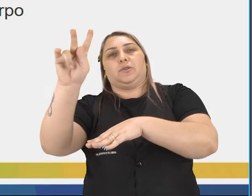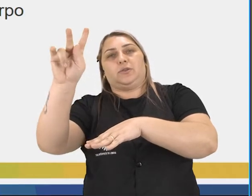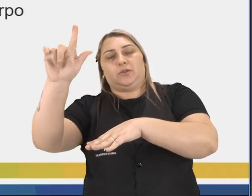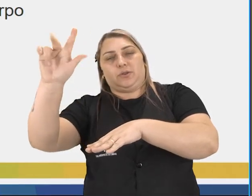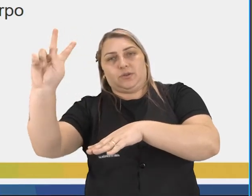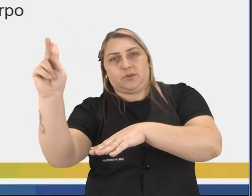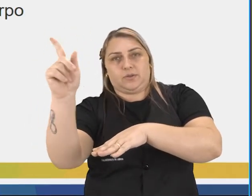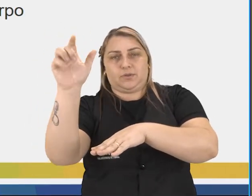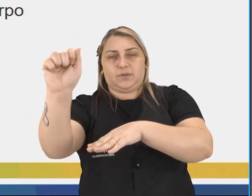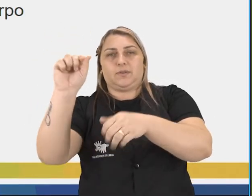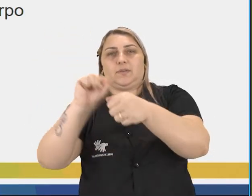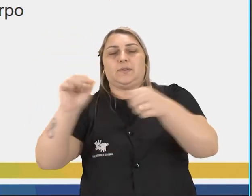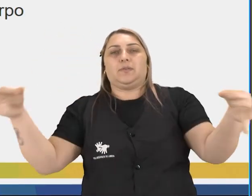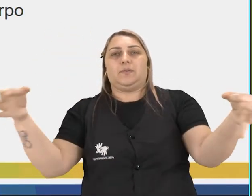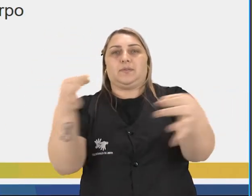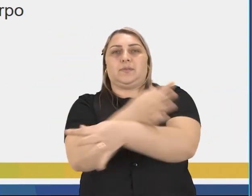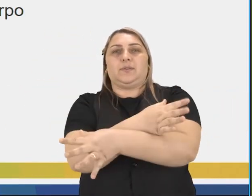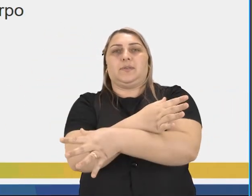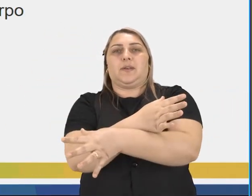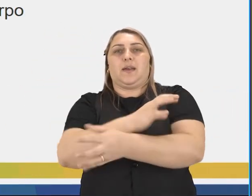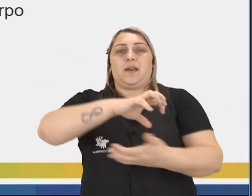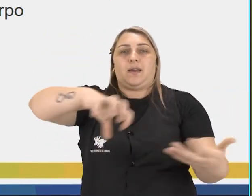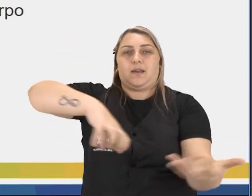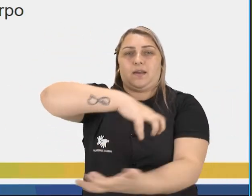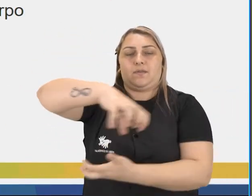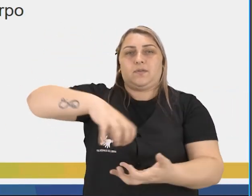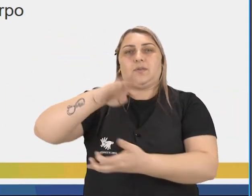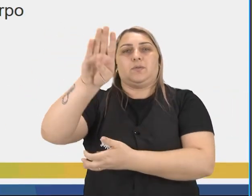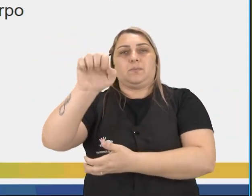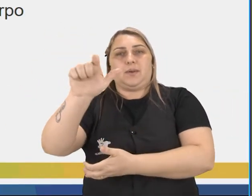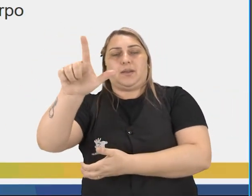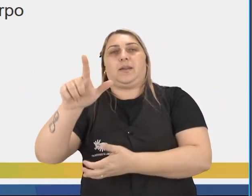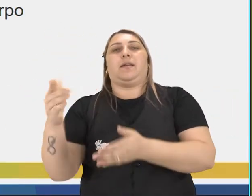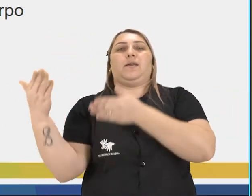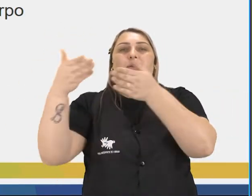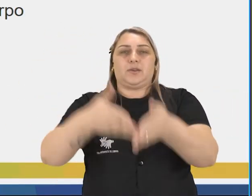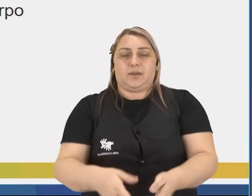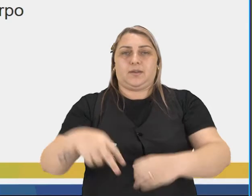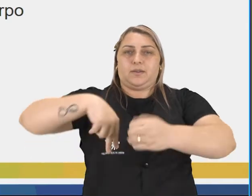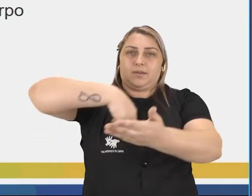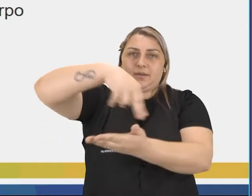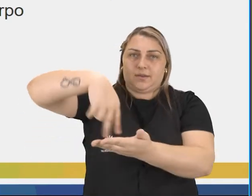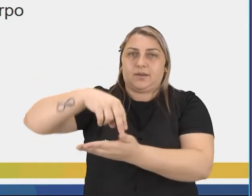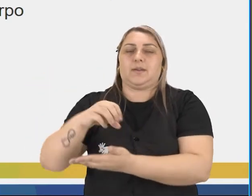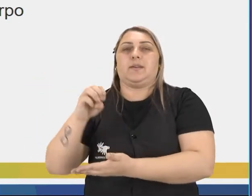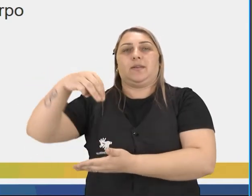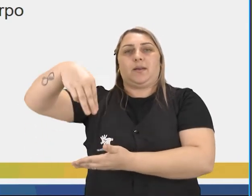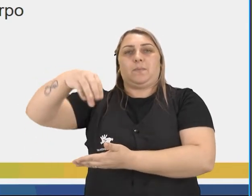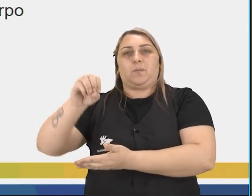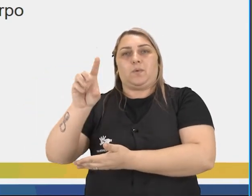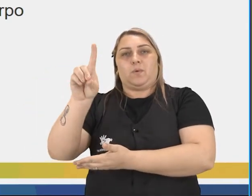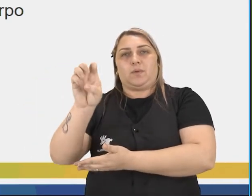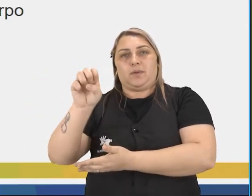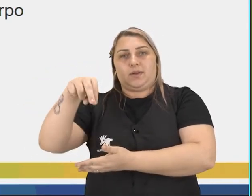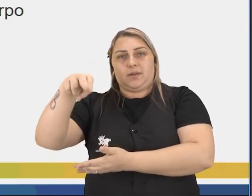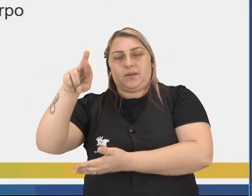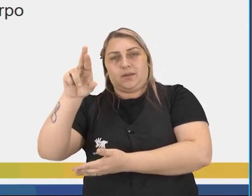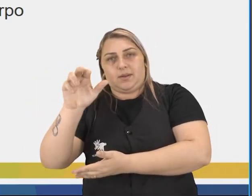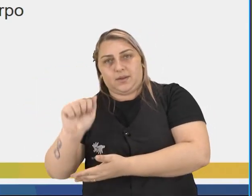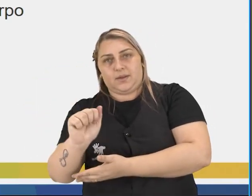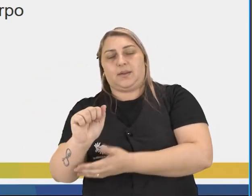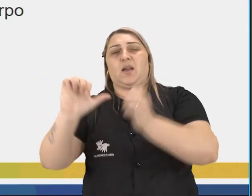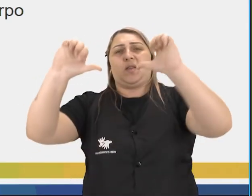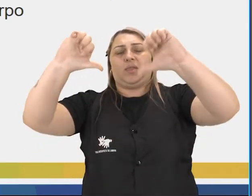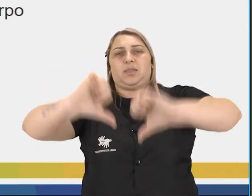A partir disso, chega a dança moderna. A dança moderna, ela quebra os princípios do balé. A dança moderna é uma